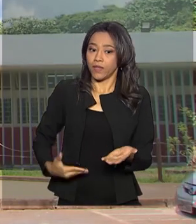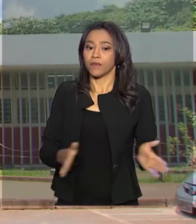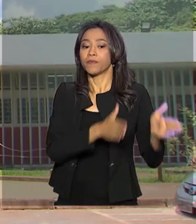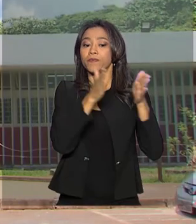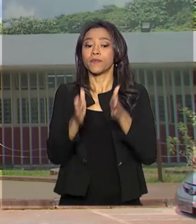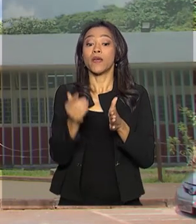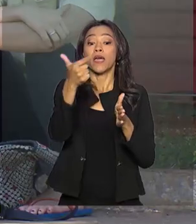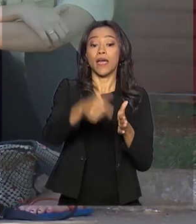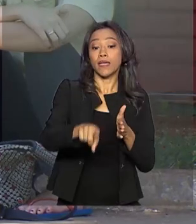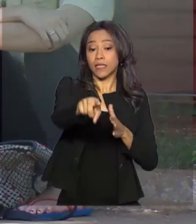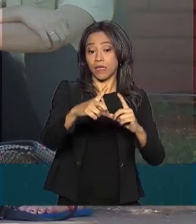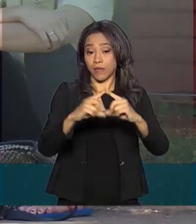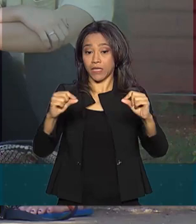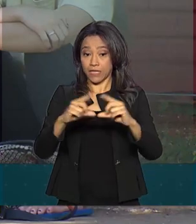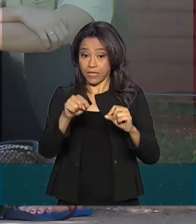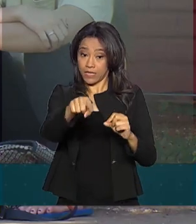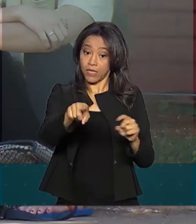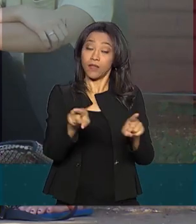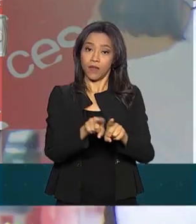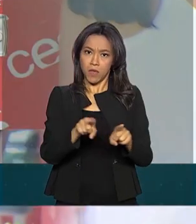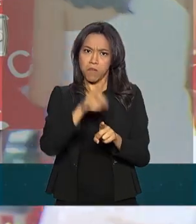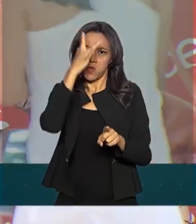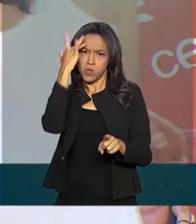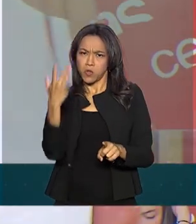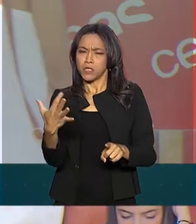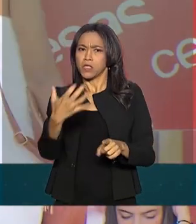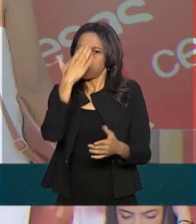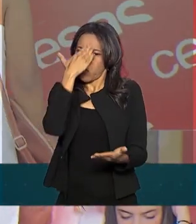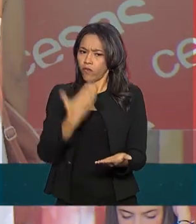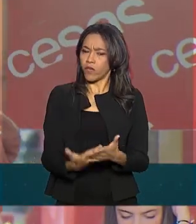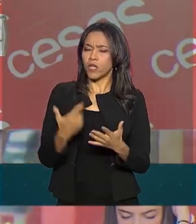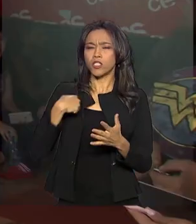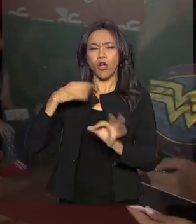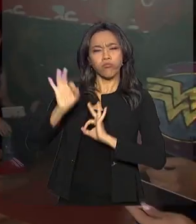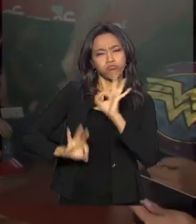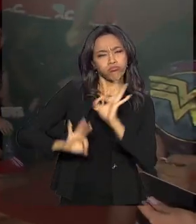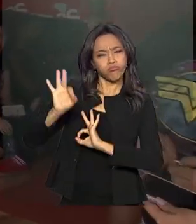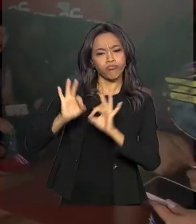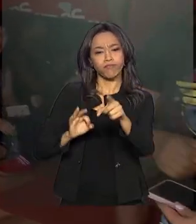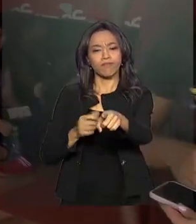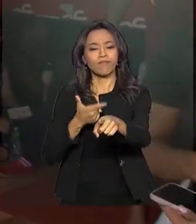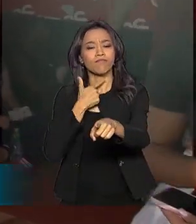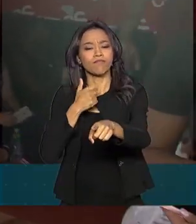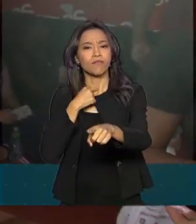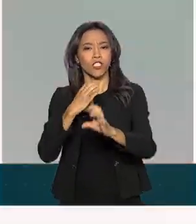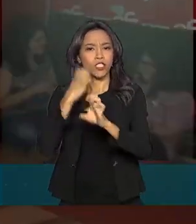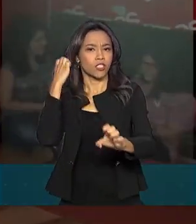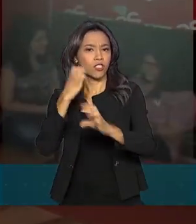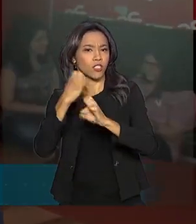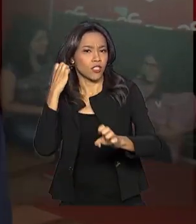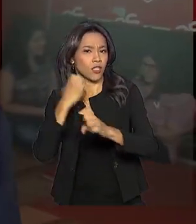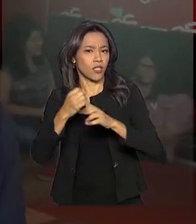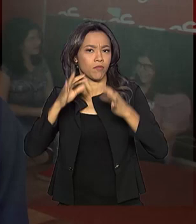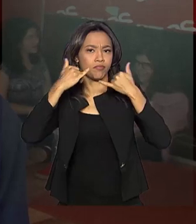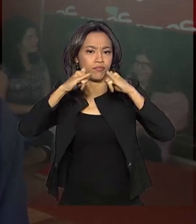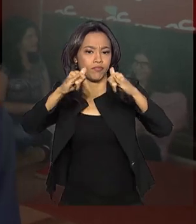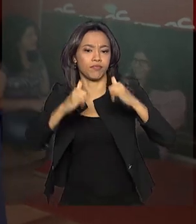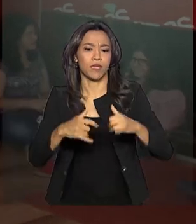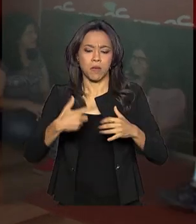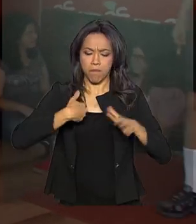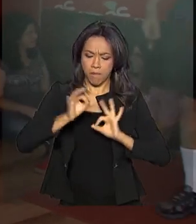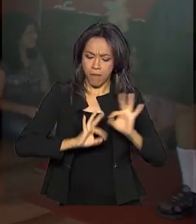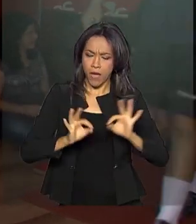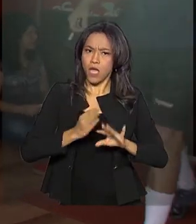escola pública em Brasília, tinha candidato confiante e com planos bem definidos. Pretendo fazer para a Engenharia Elétrica. Preparei muito, fiz